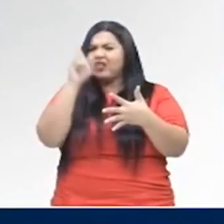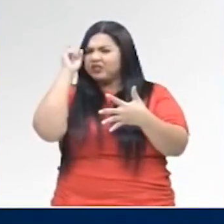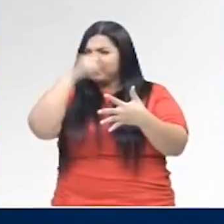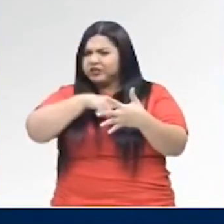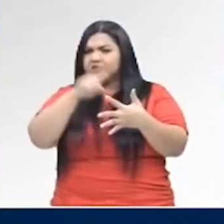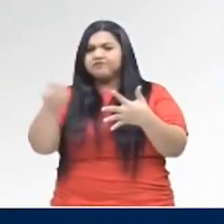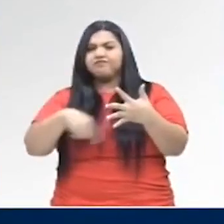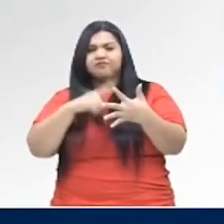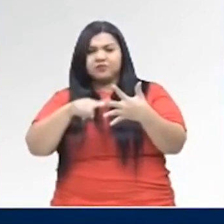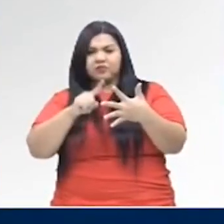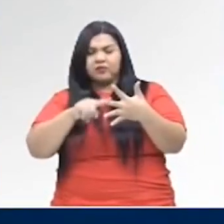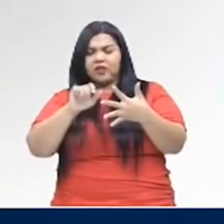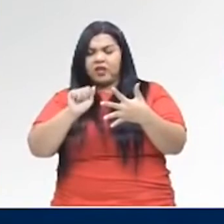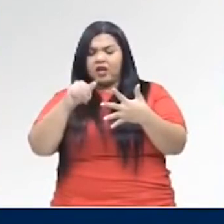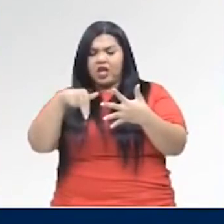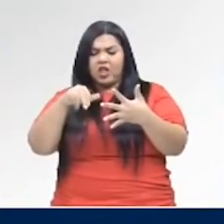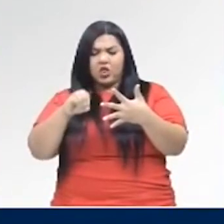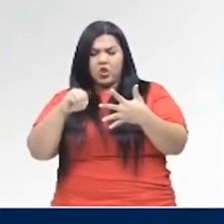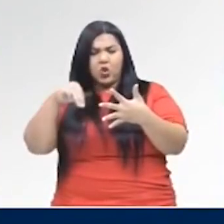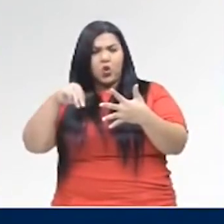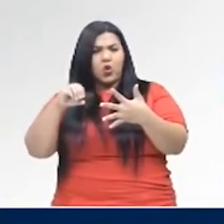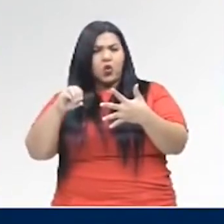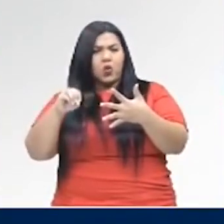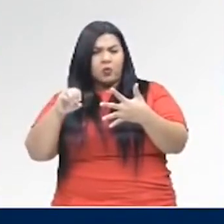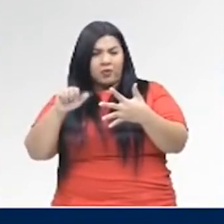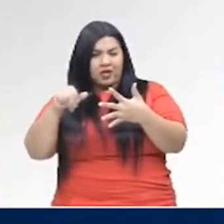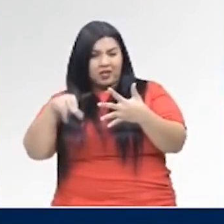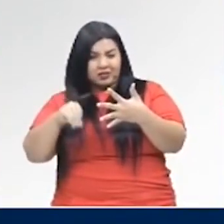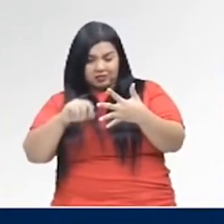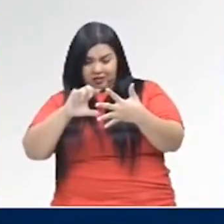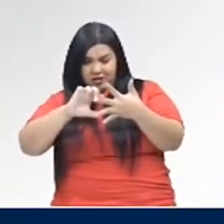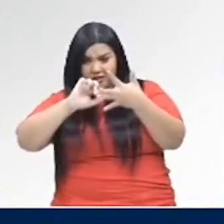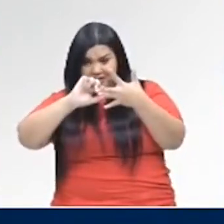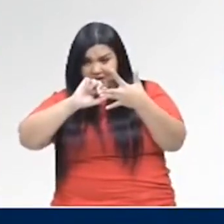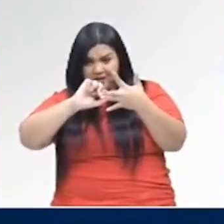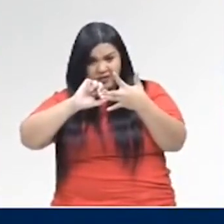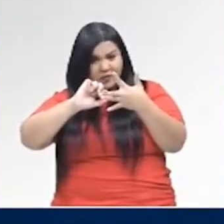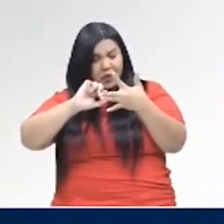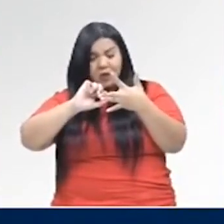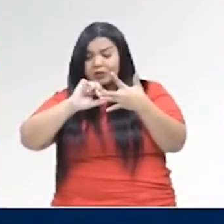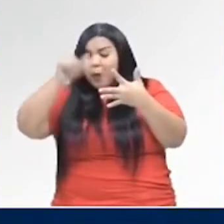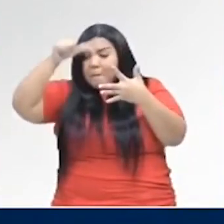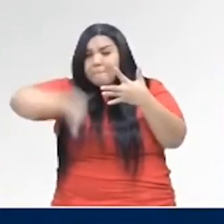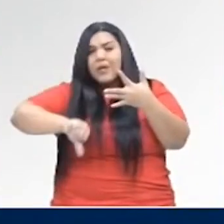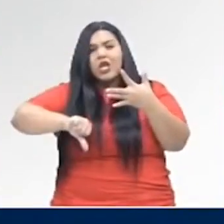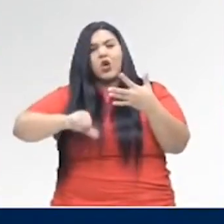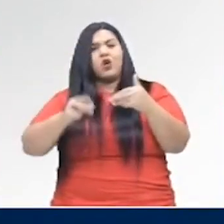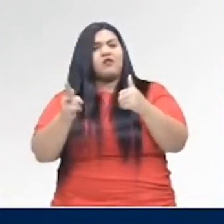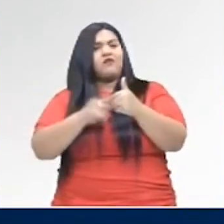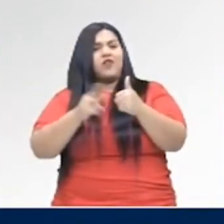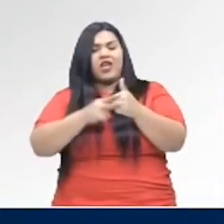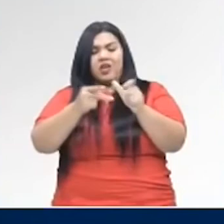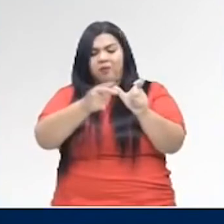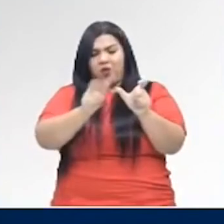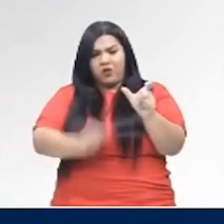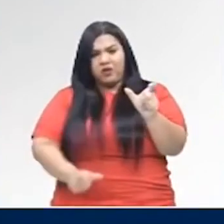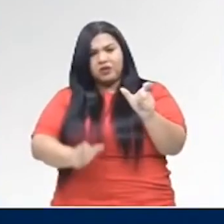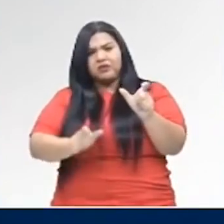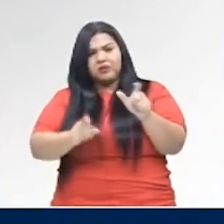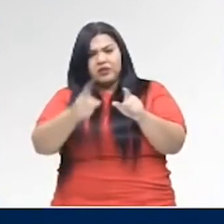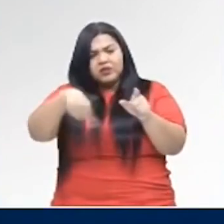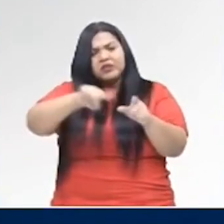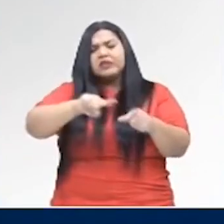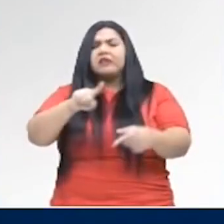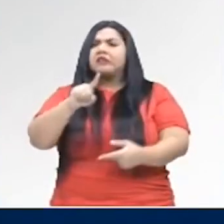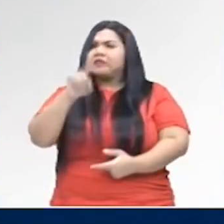Nós temos verbos anômalos. Gente, esse aqui, junto com os defectivos, são os piores para se conjugar. Mas nada que você não